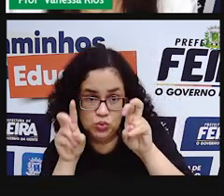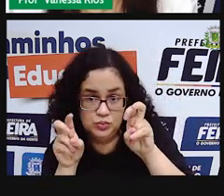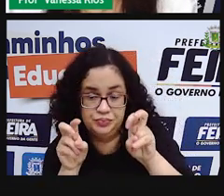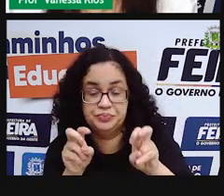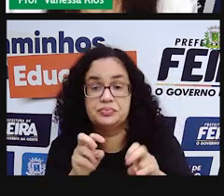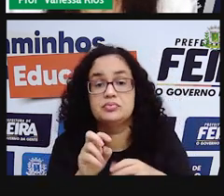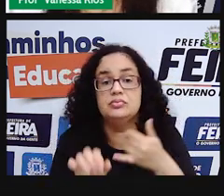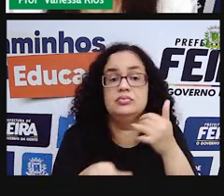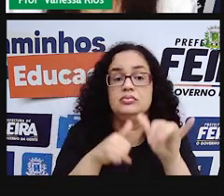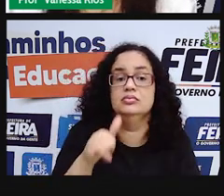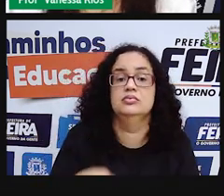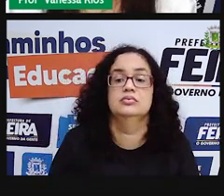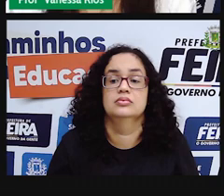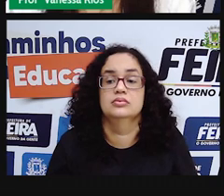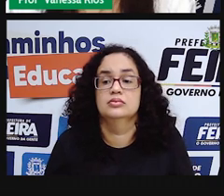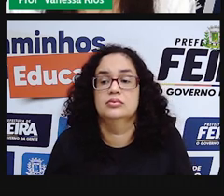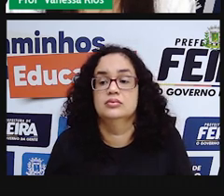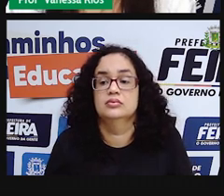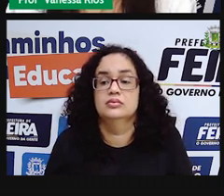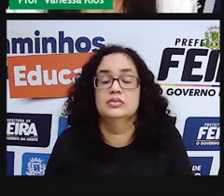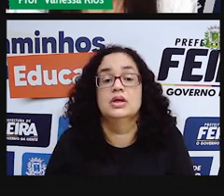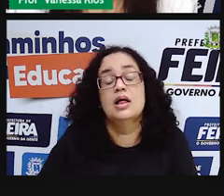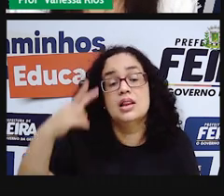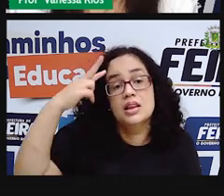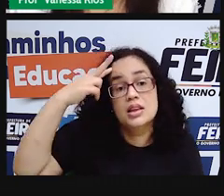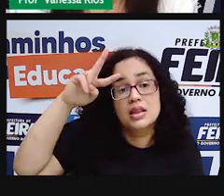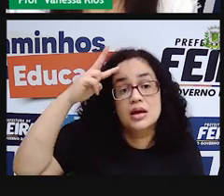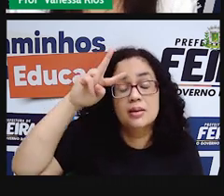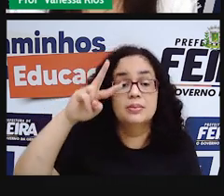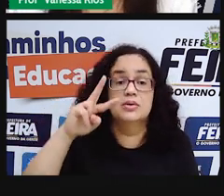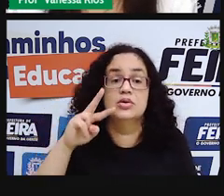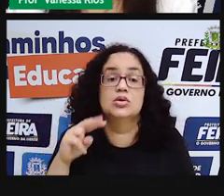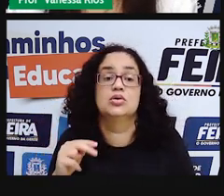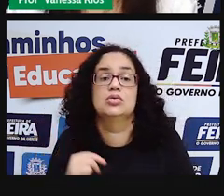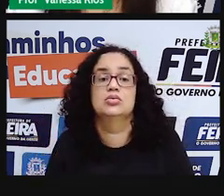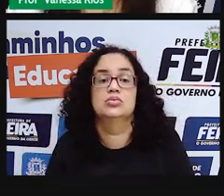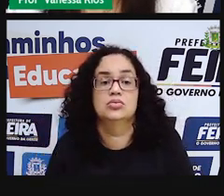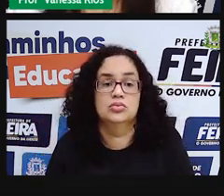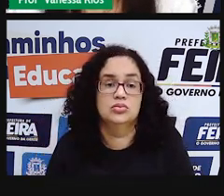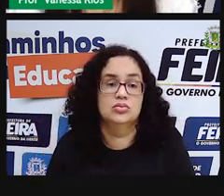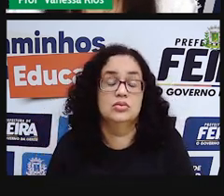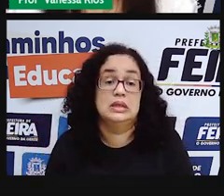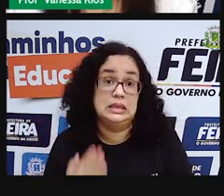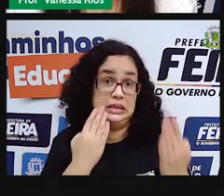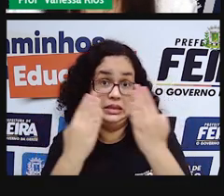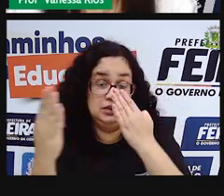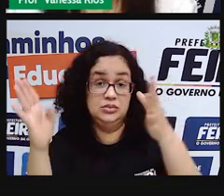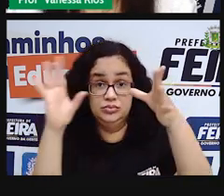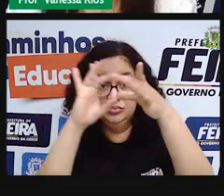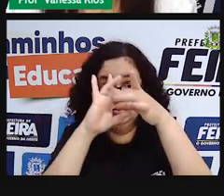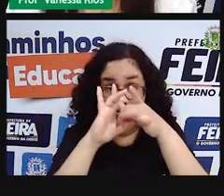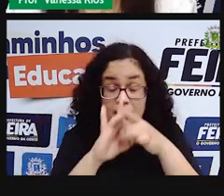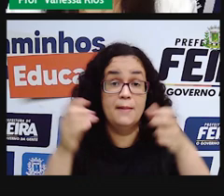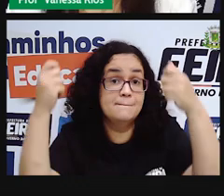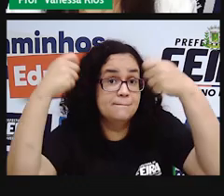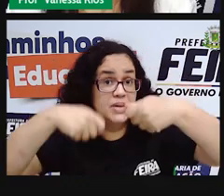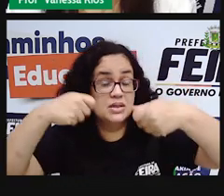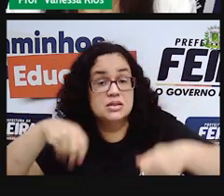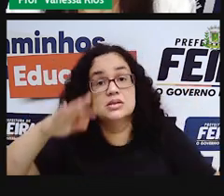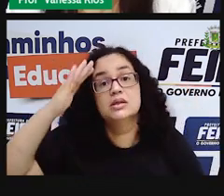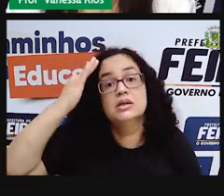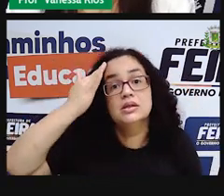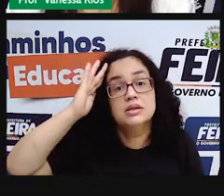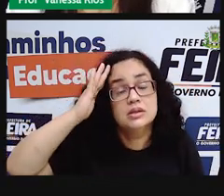de proporção. Lembrando aí que tudo está aí, ó, relacionado. A gente precisa entender as